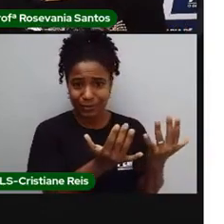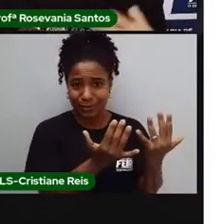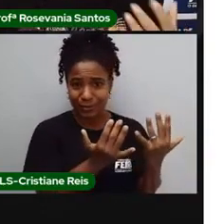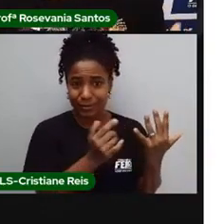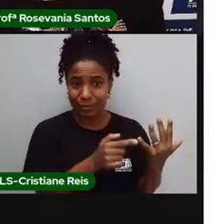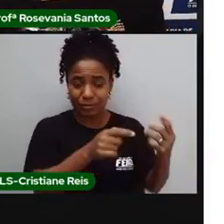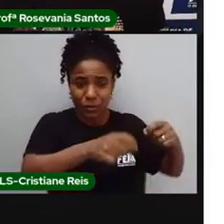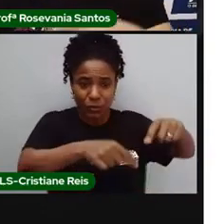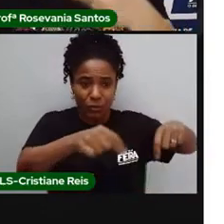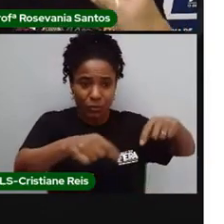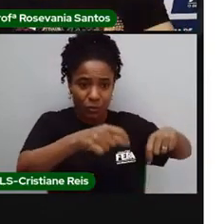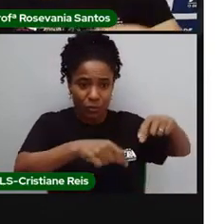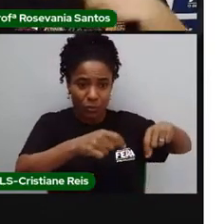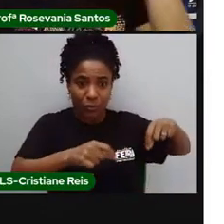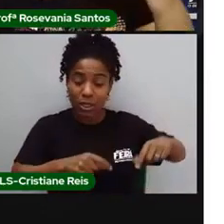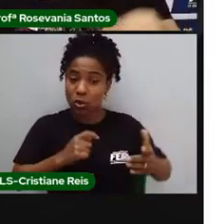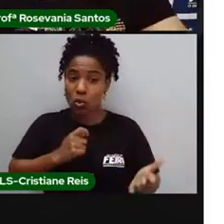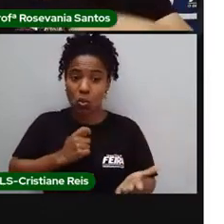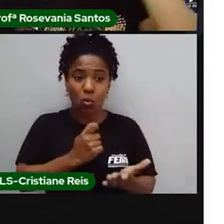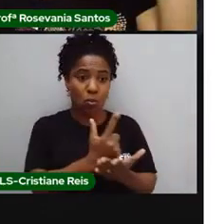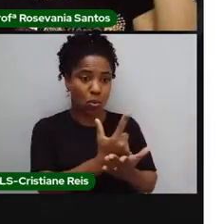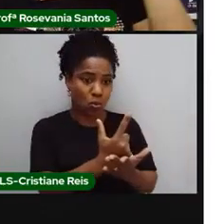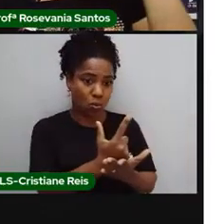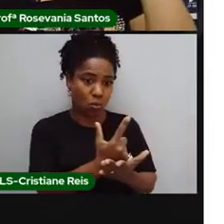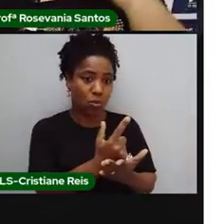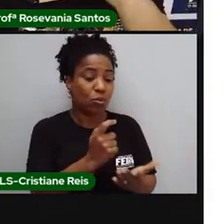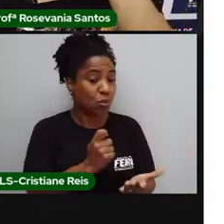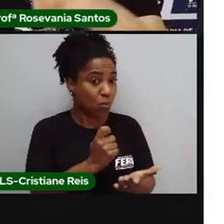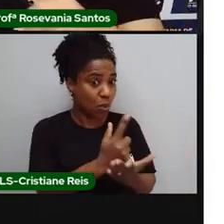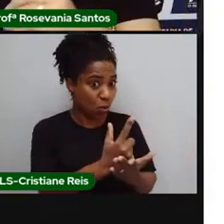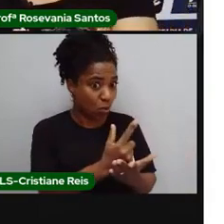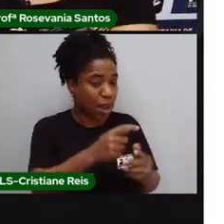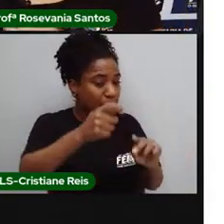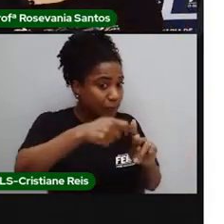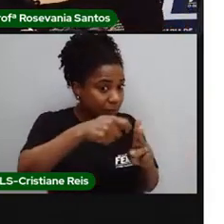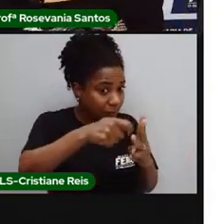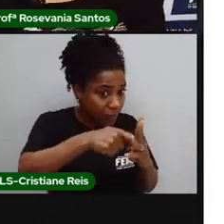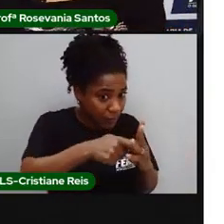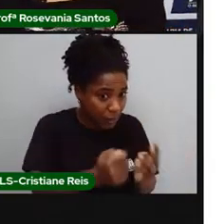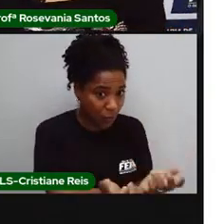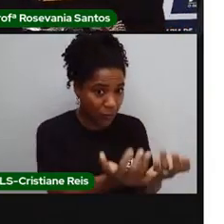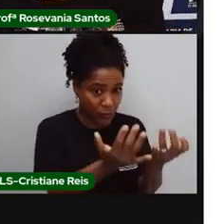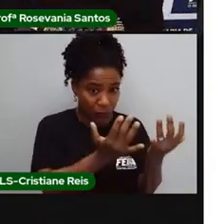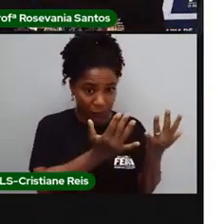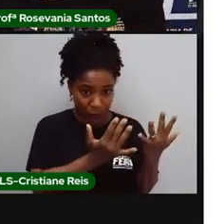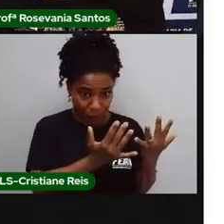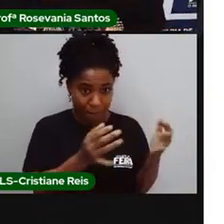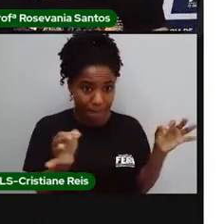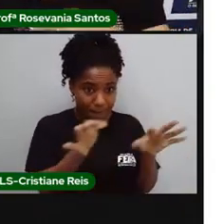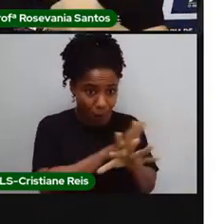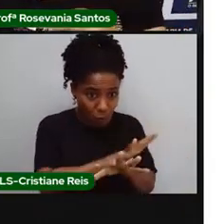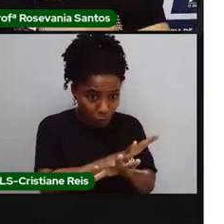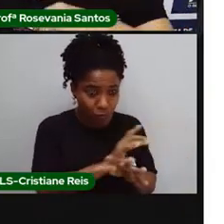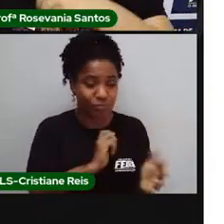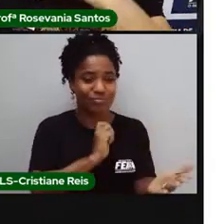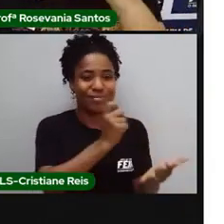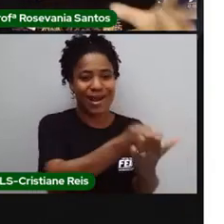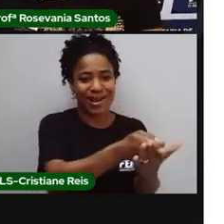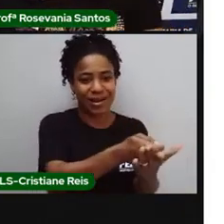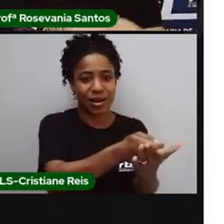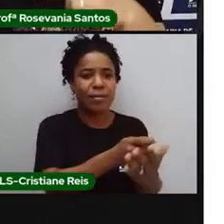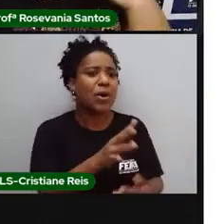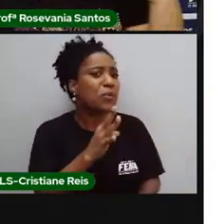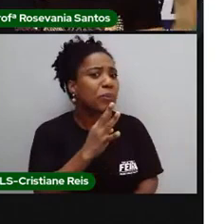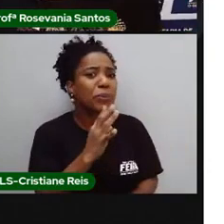campo. E ele compra, ele paga sem ter tido nenhum contato com o vendedor. Hoje, a gente utiliza